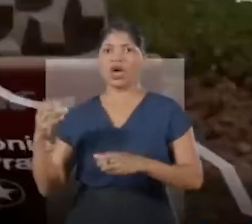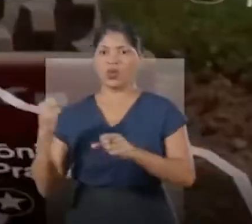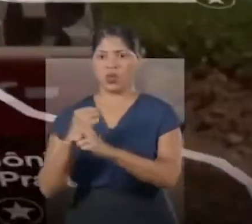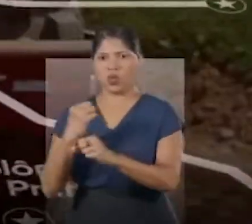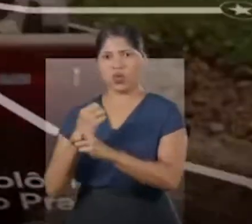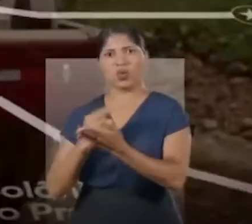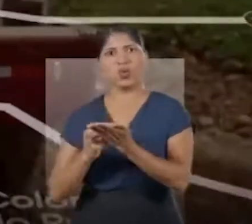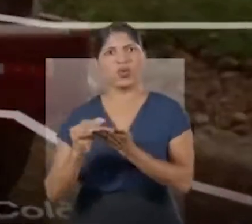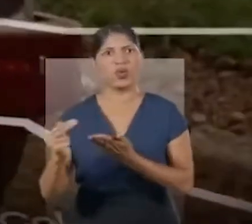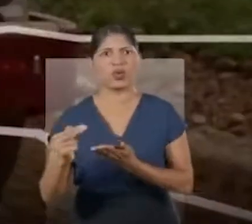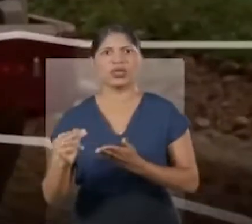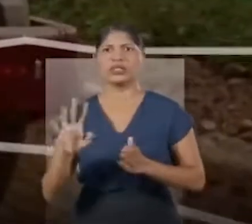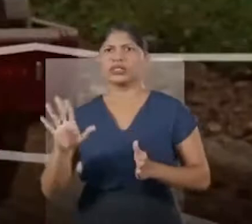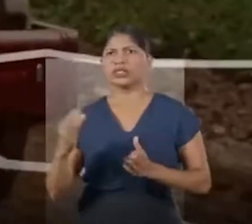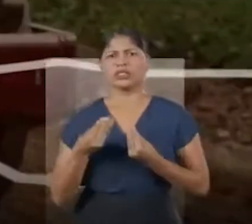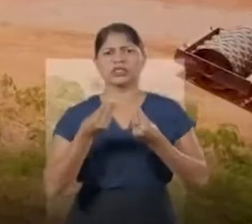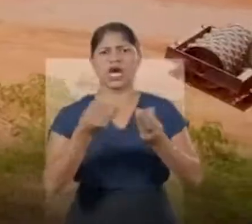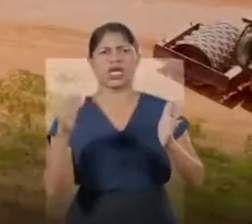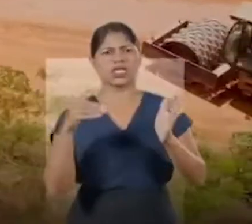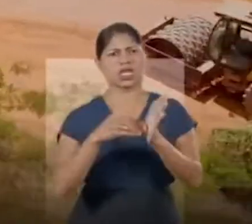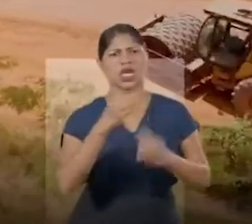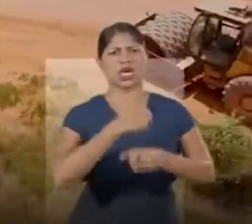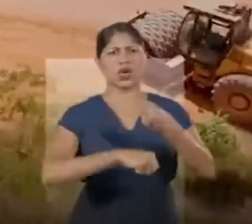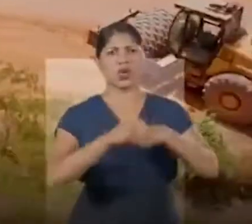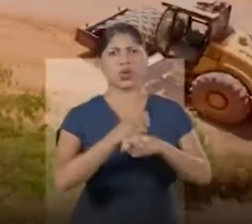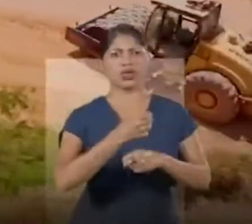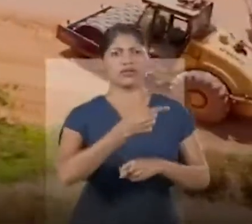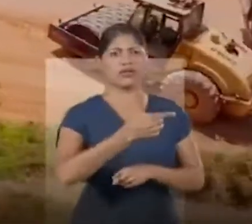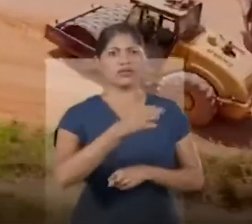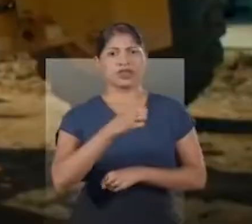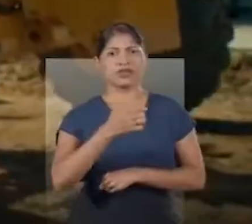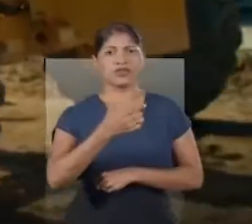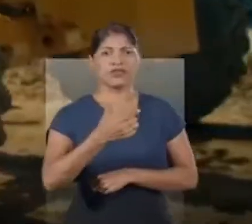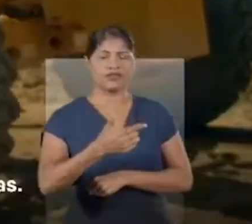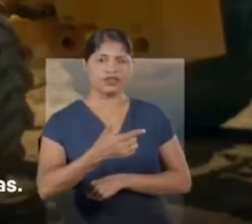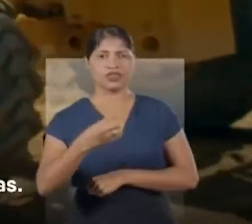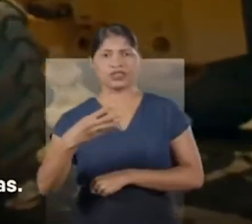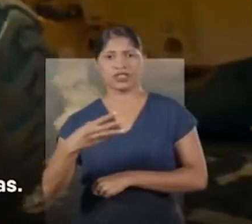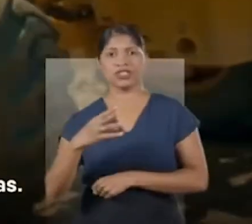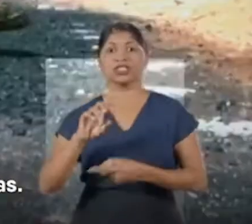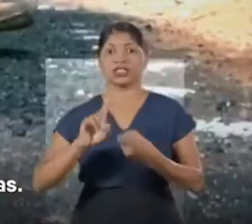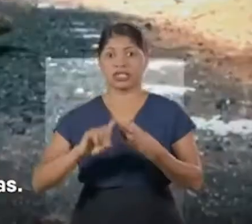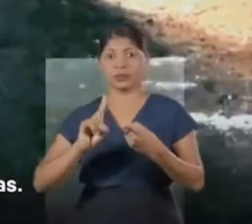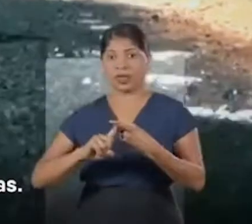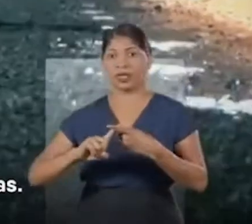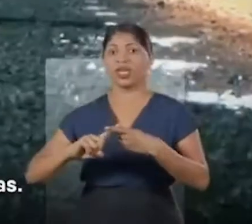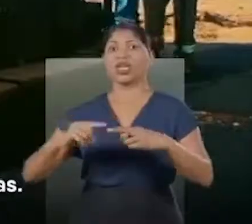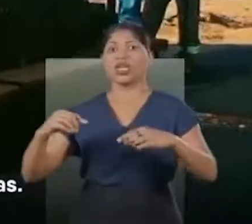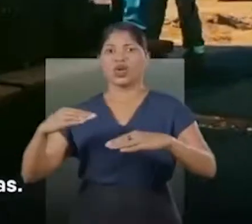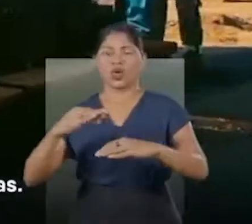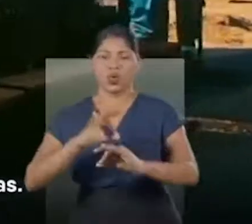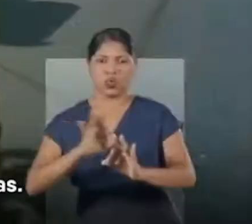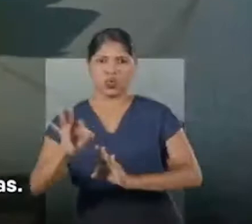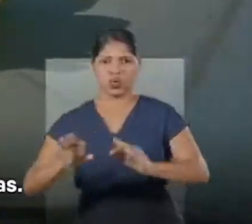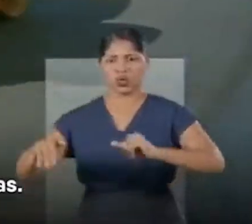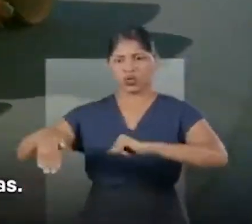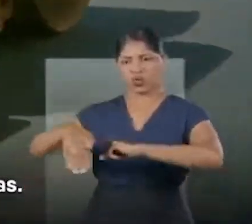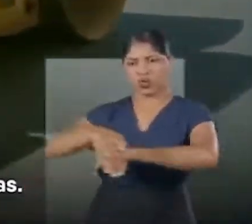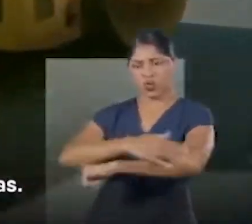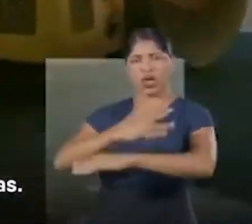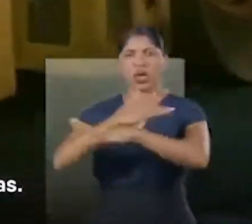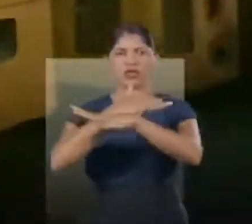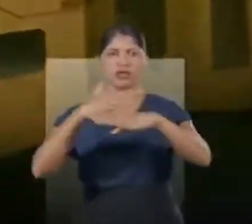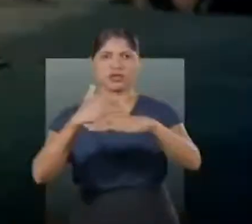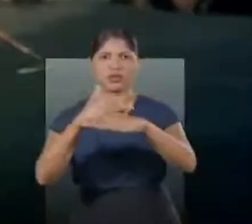estão em obras, com previsão de entrega até 2023. Também estamos investindo na pavimentação de vias